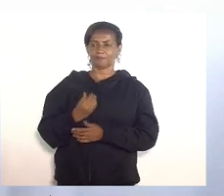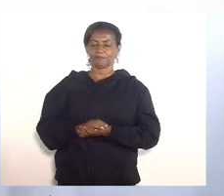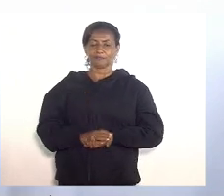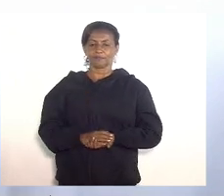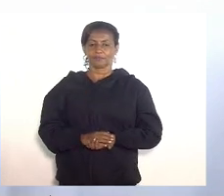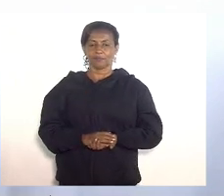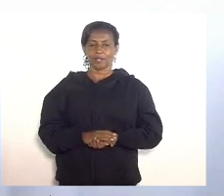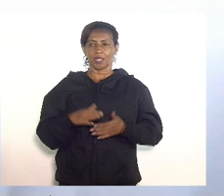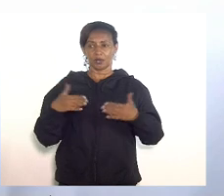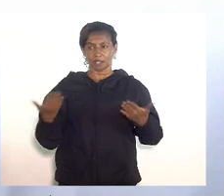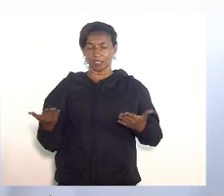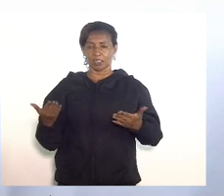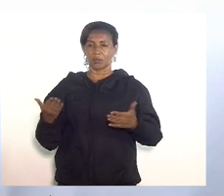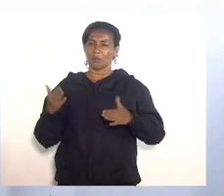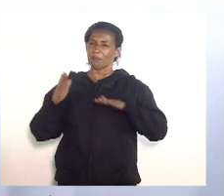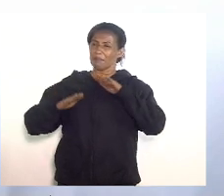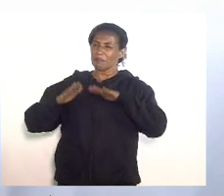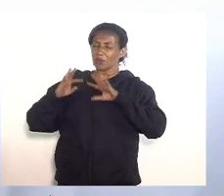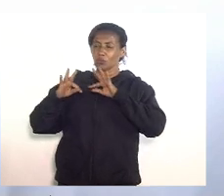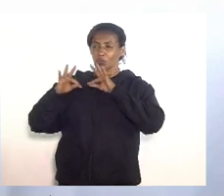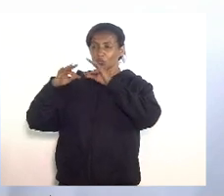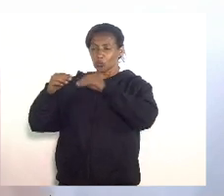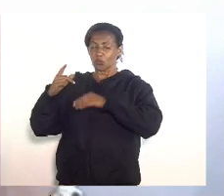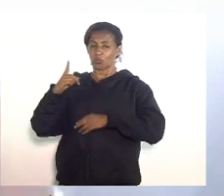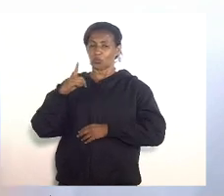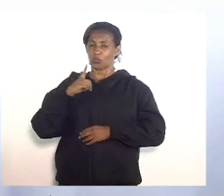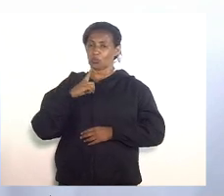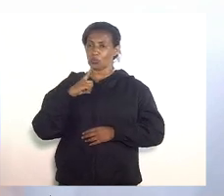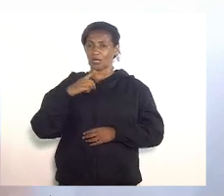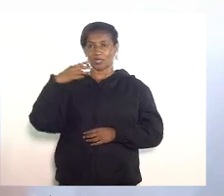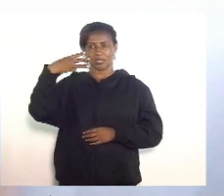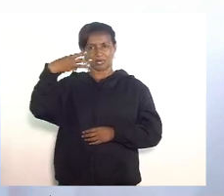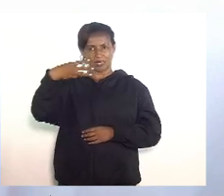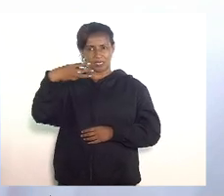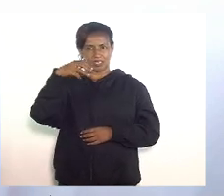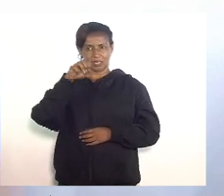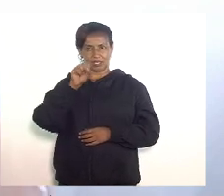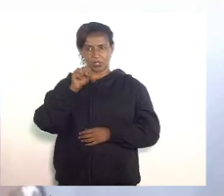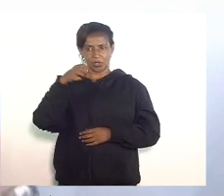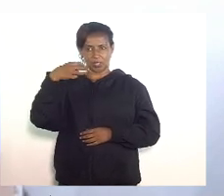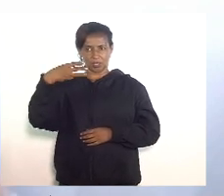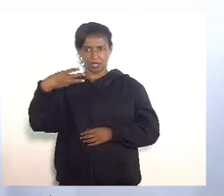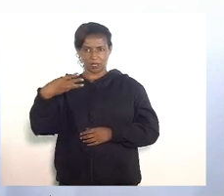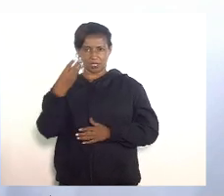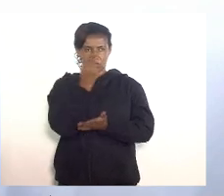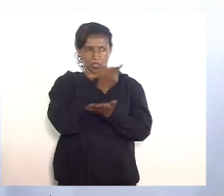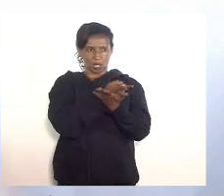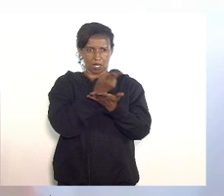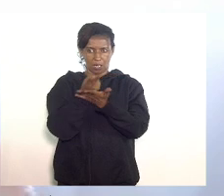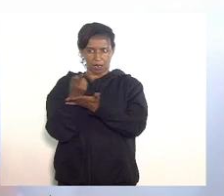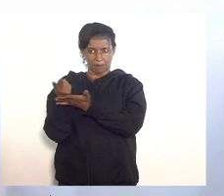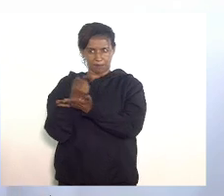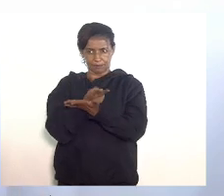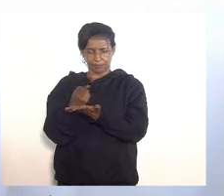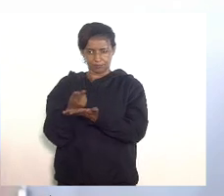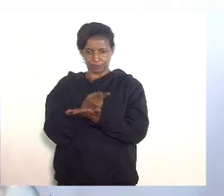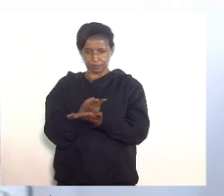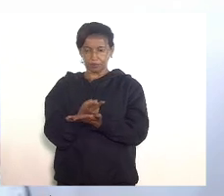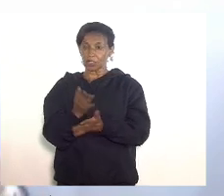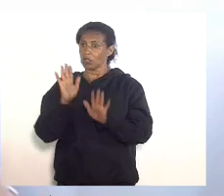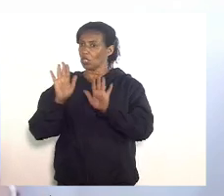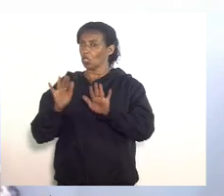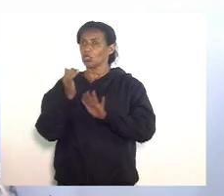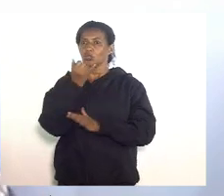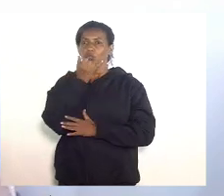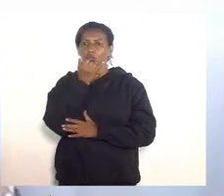então apesar de tudo isso existem 383 leitos ou melhor existem